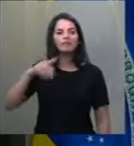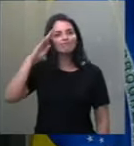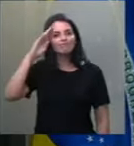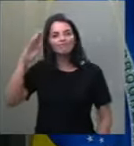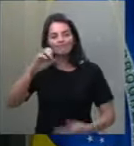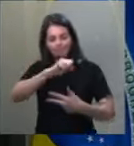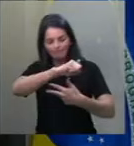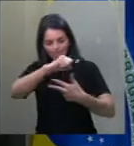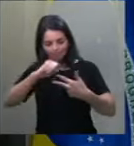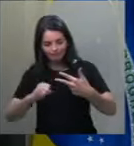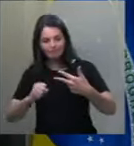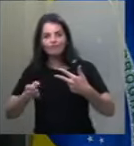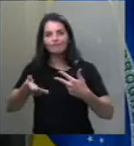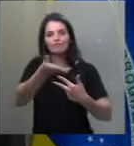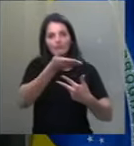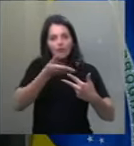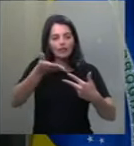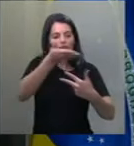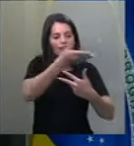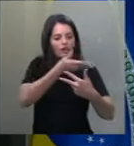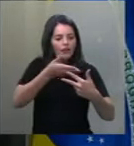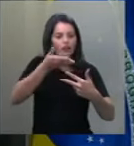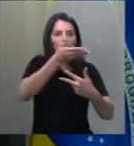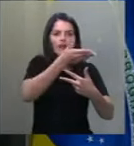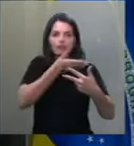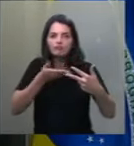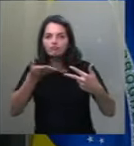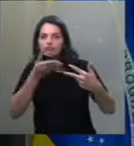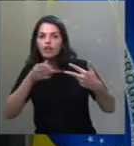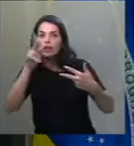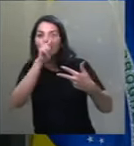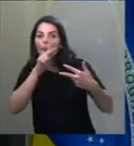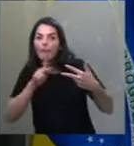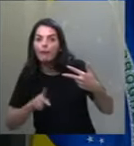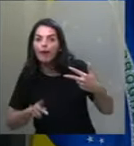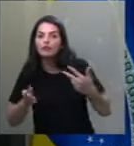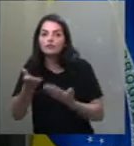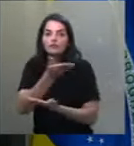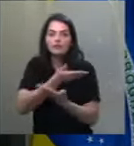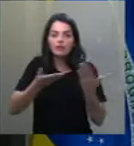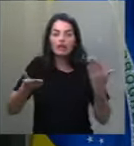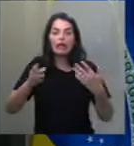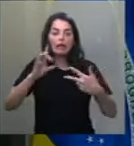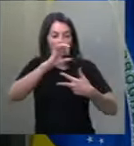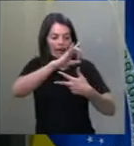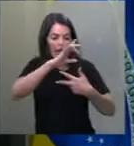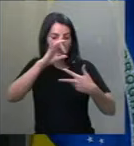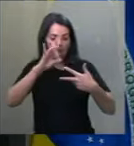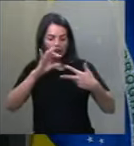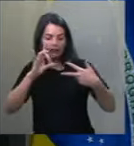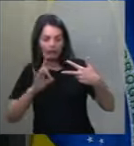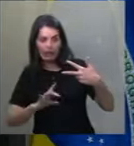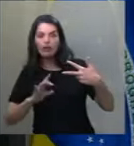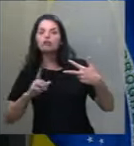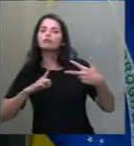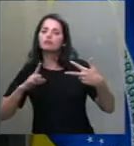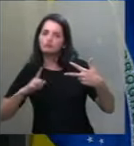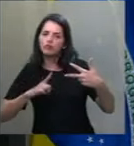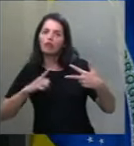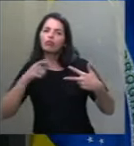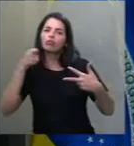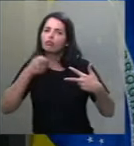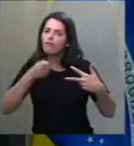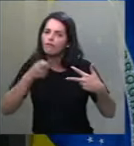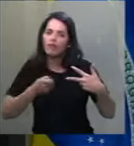poderes da República, com cada um cumprindo os seus deveres